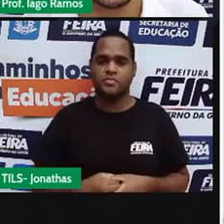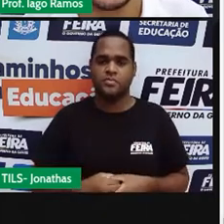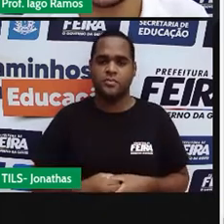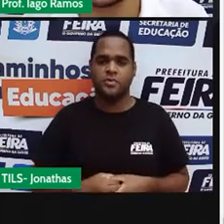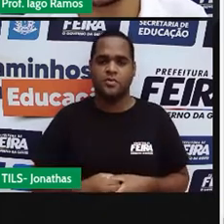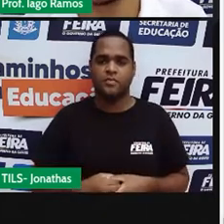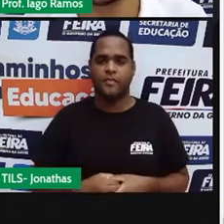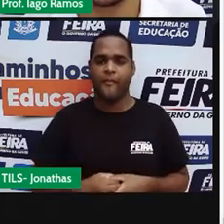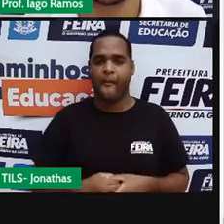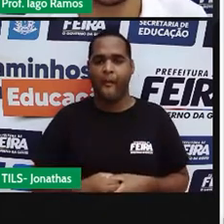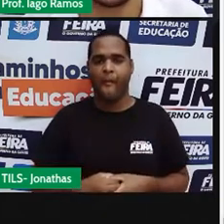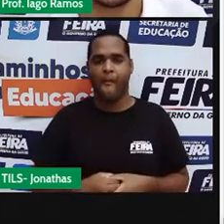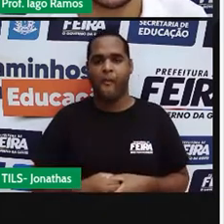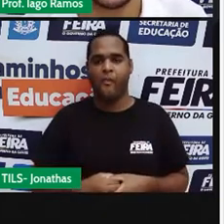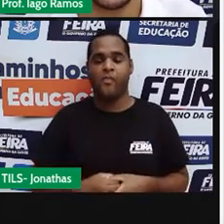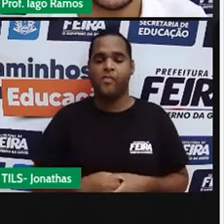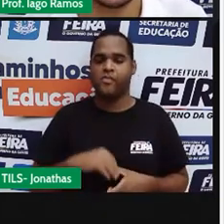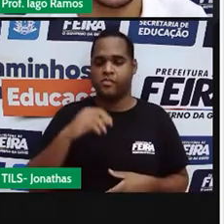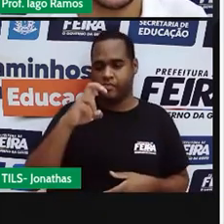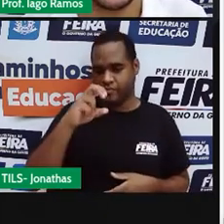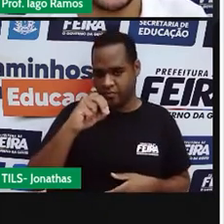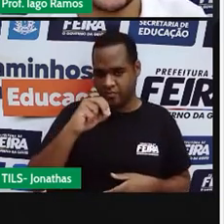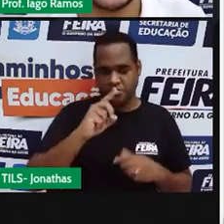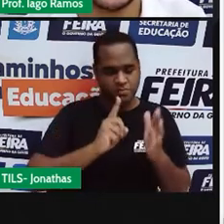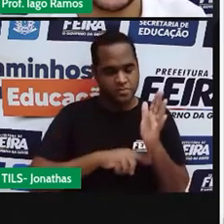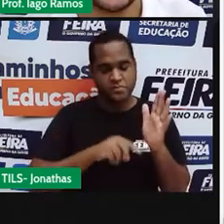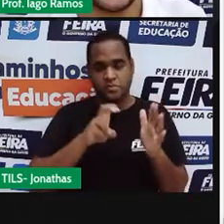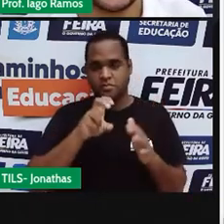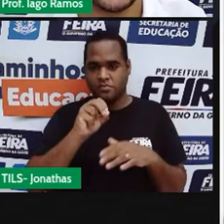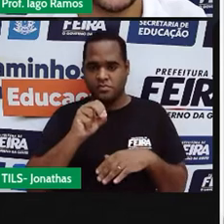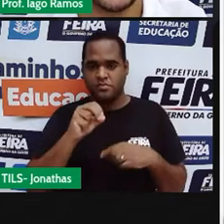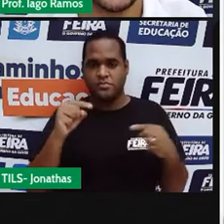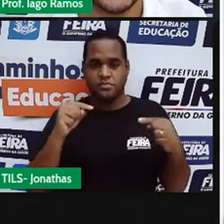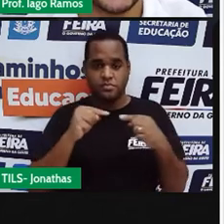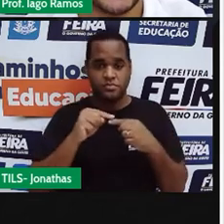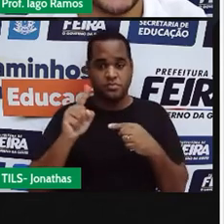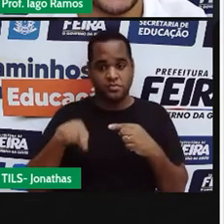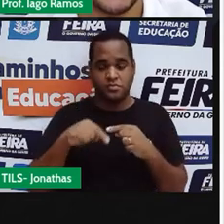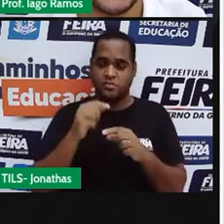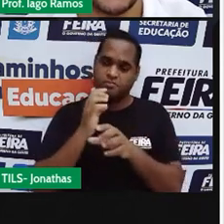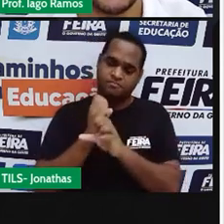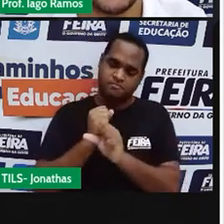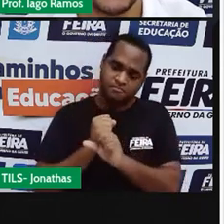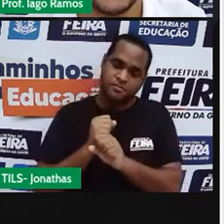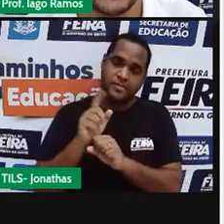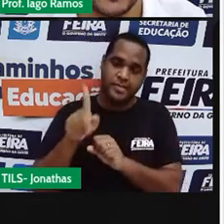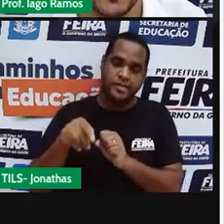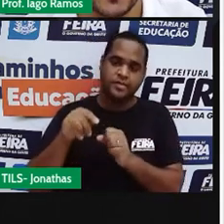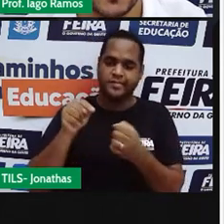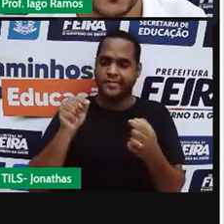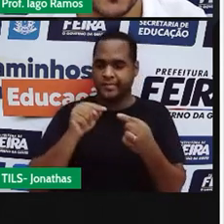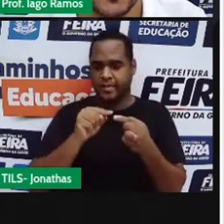Se é 50 menos 50, esse aqui já está negativo.